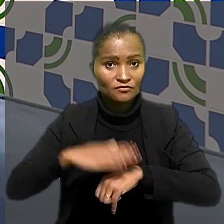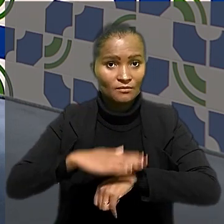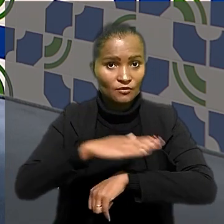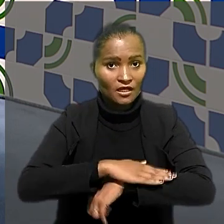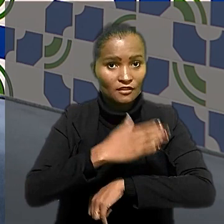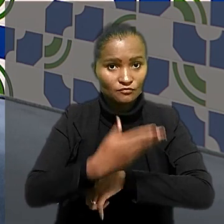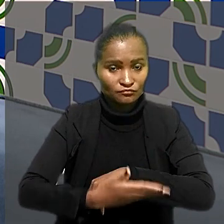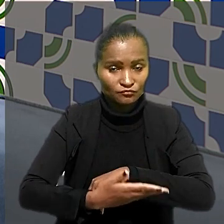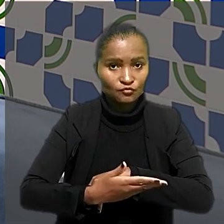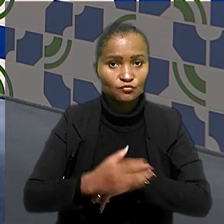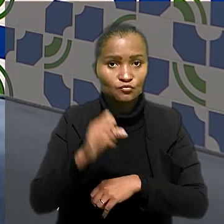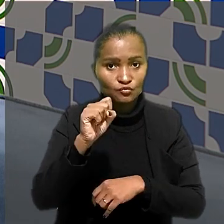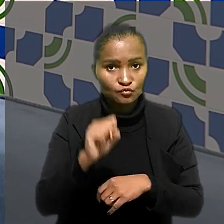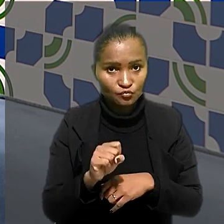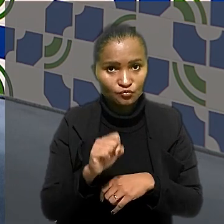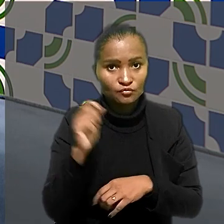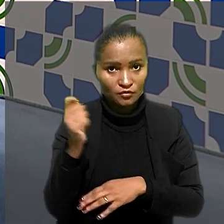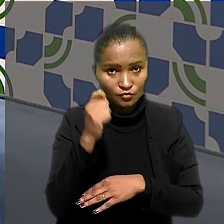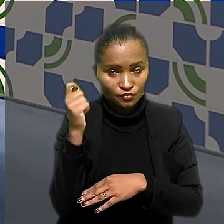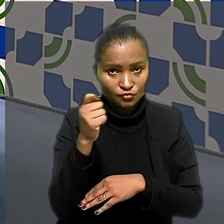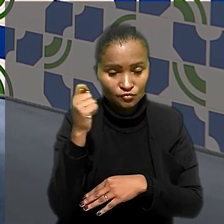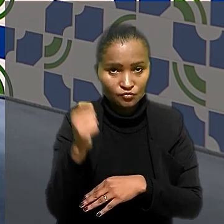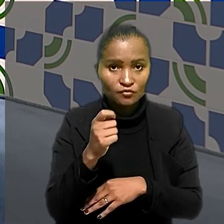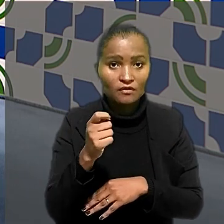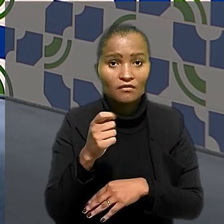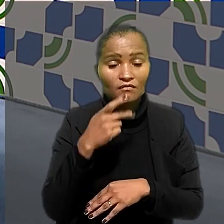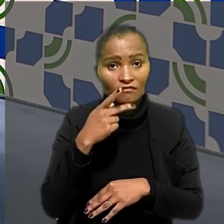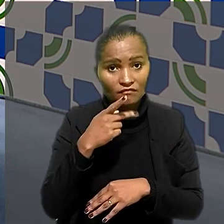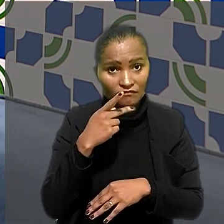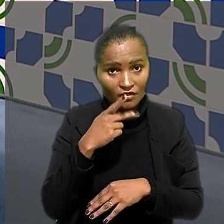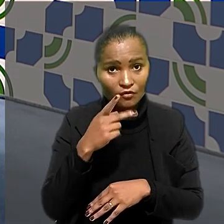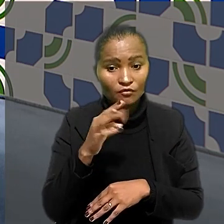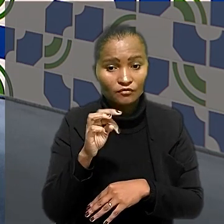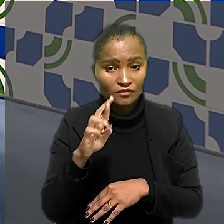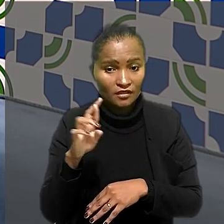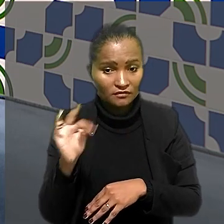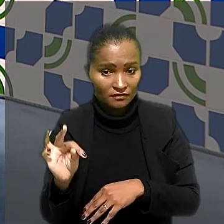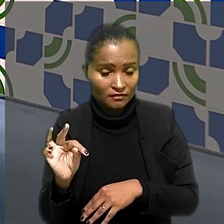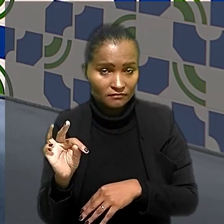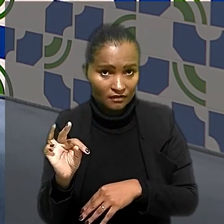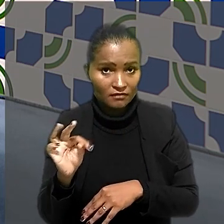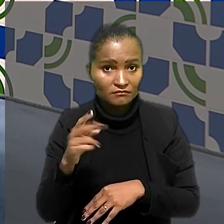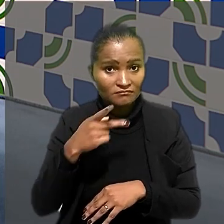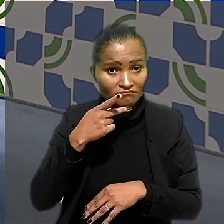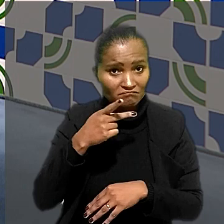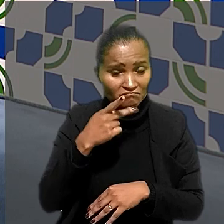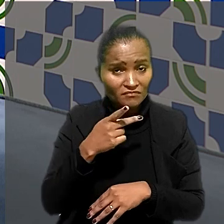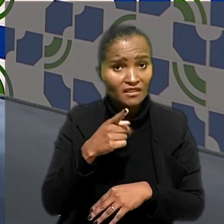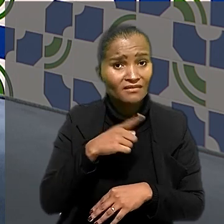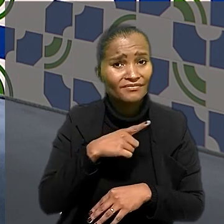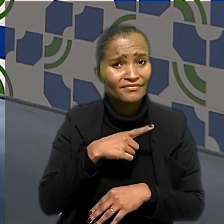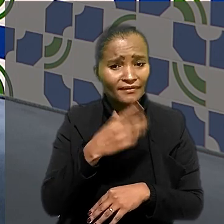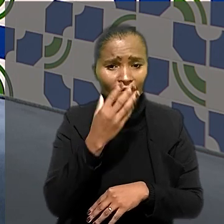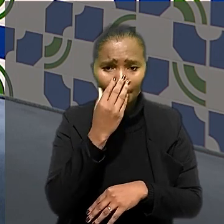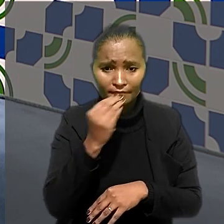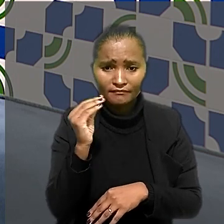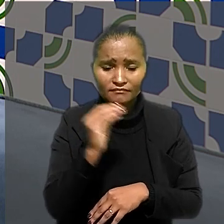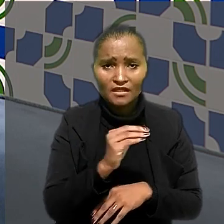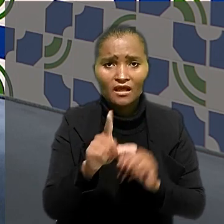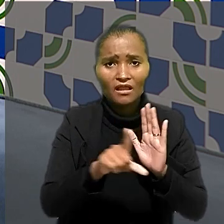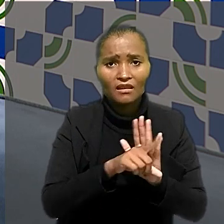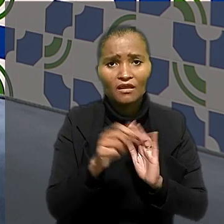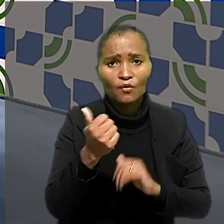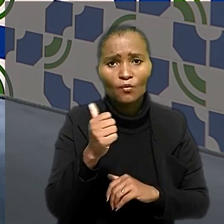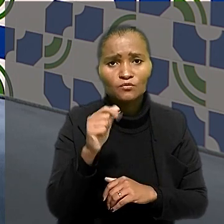no Rio Grande do Sul, alegou que a condenação confirmada pelo Tribunal Regional do Trabalho da 4ª Região teria ignorado a Lei